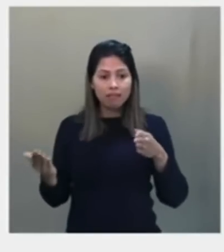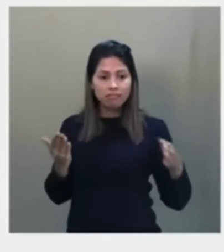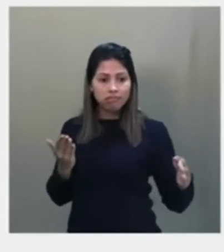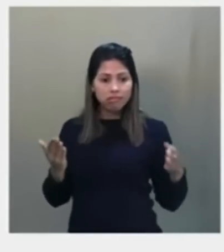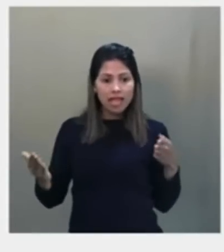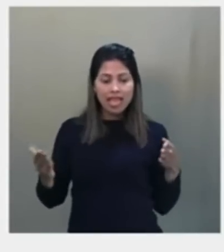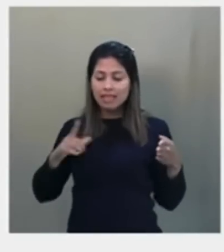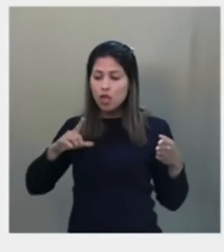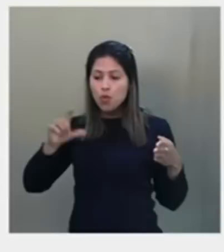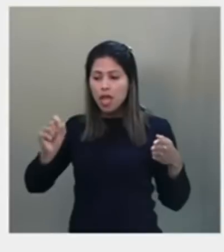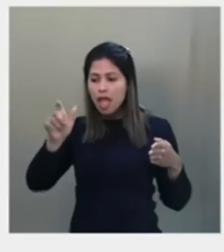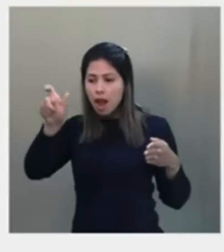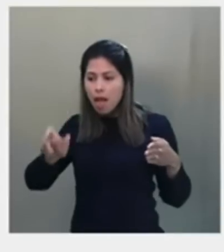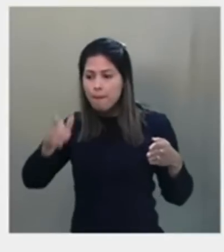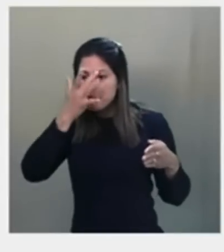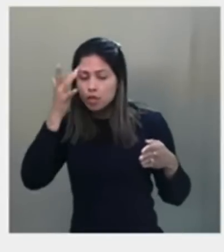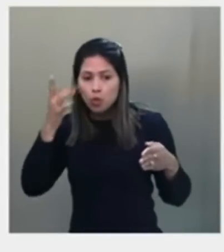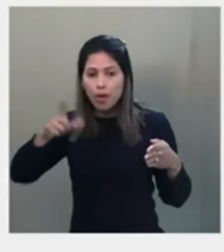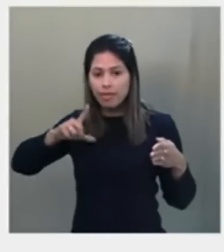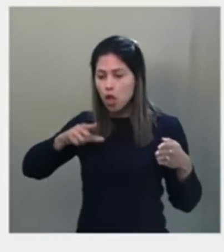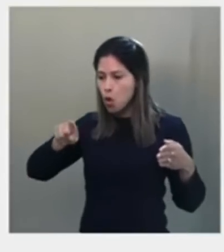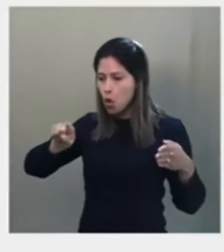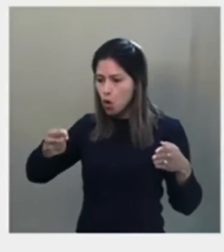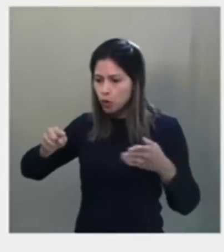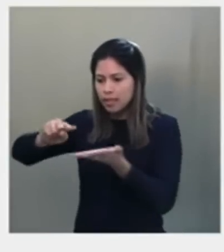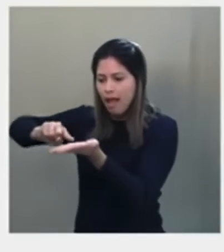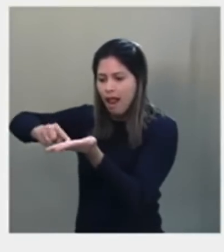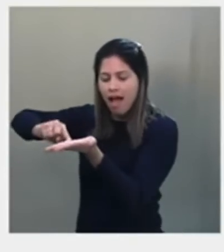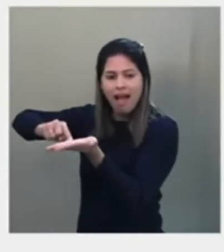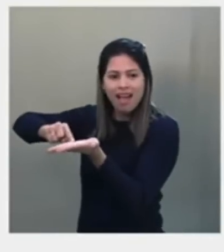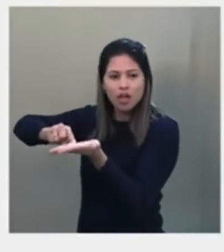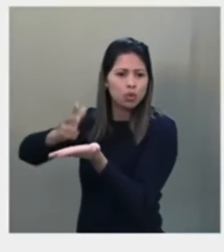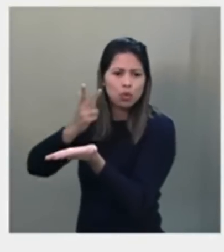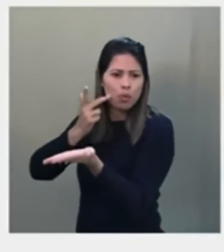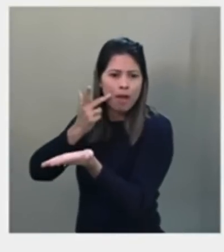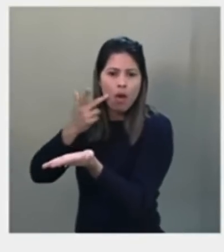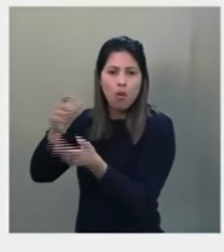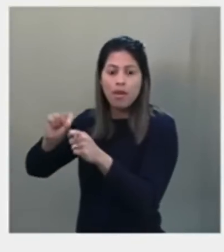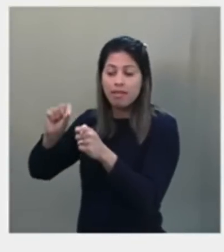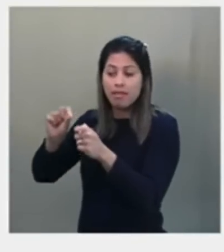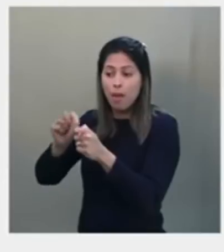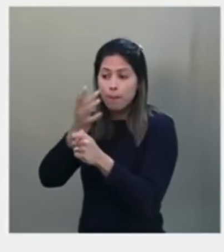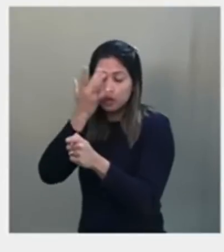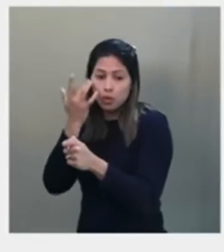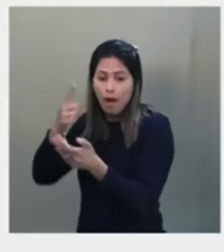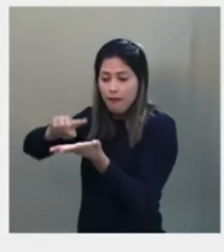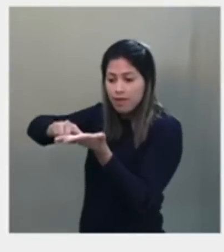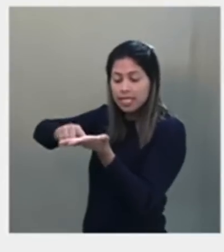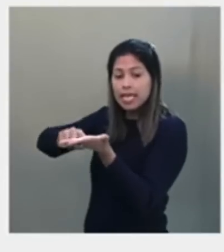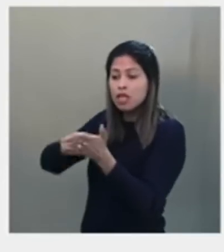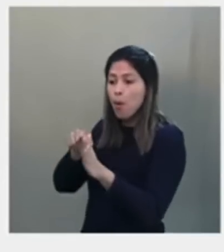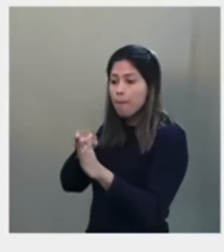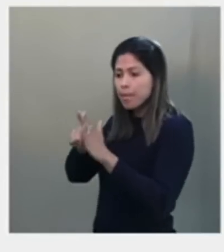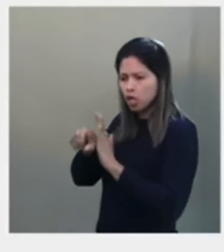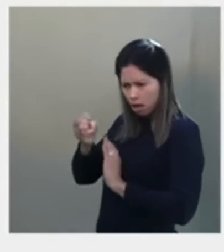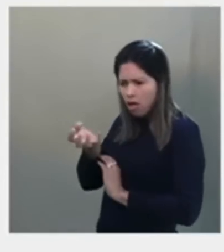os eleitores com a biometria de forma tranquila. Então, o eleitor faria sua votação e seria perguntado se ele gostaria de